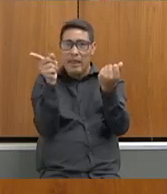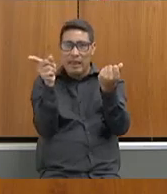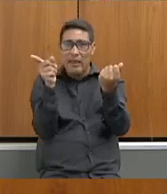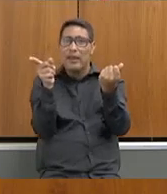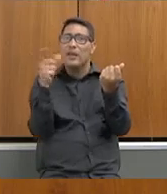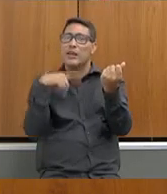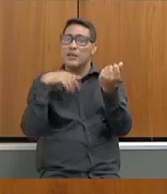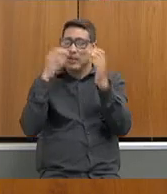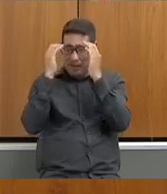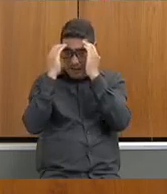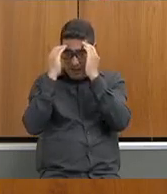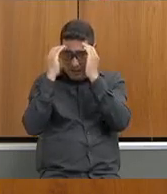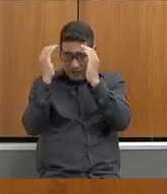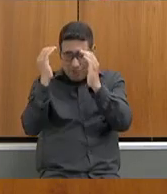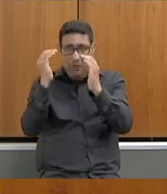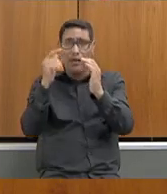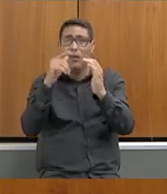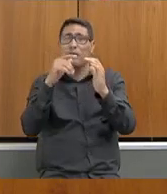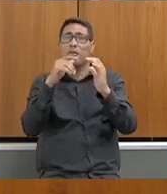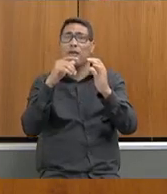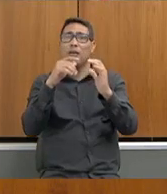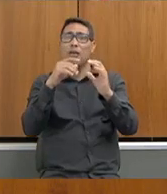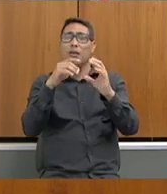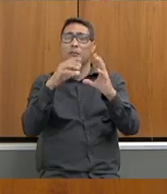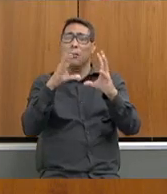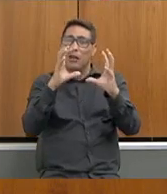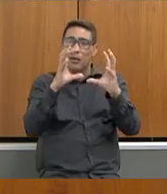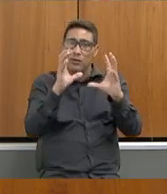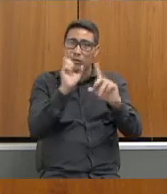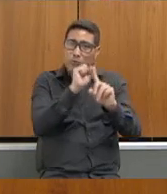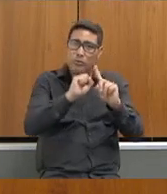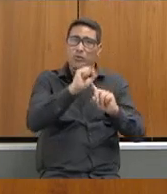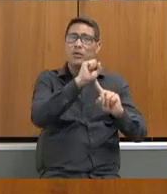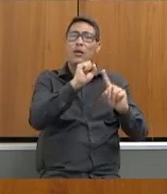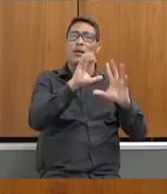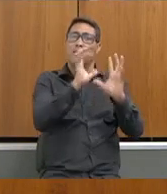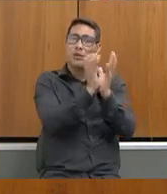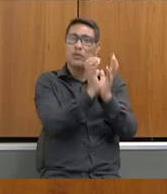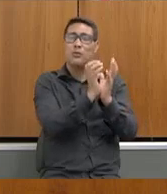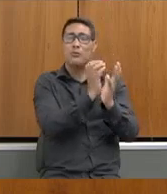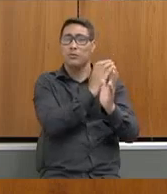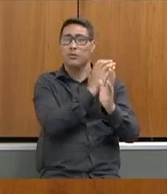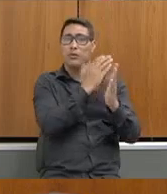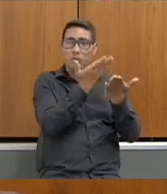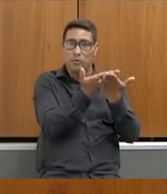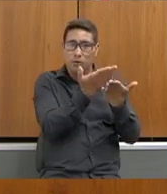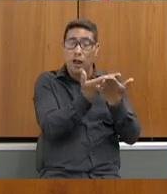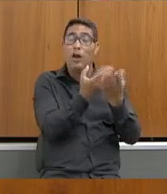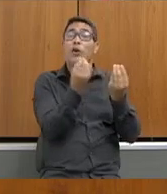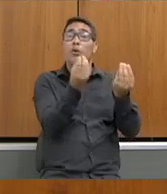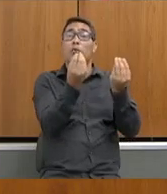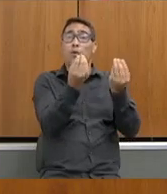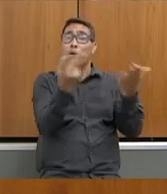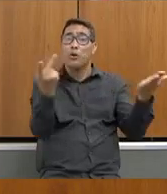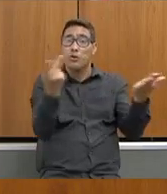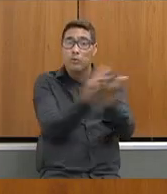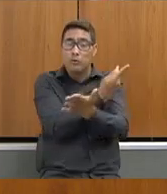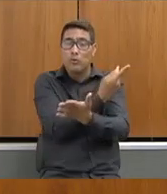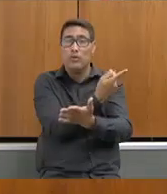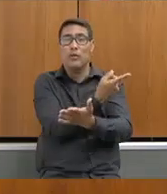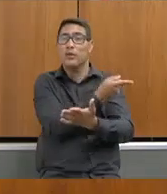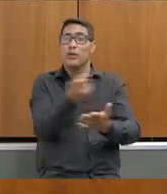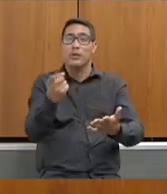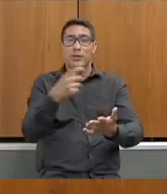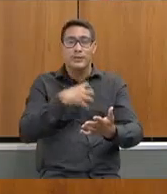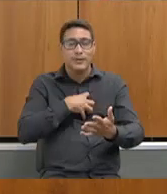respeito da comunidade escolar e a forma como isso tudo aconteceu, chocante que é.